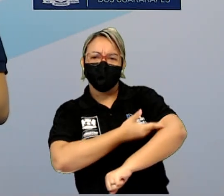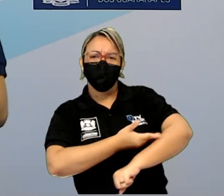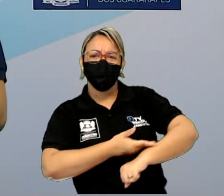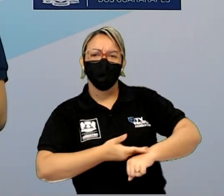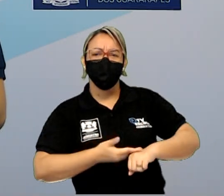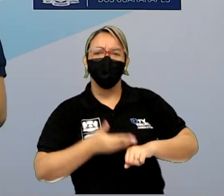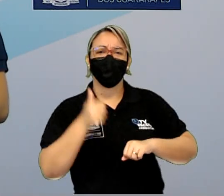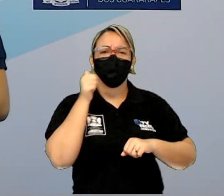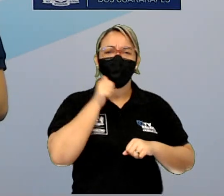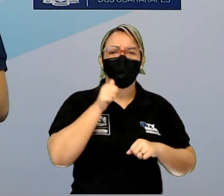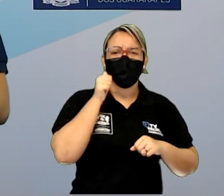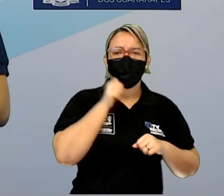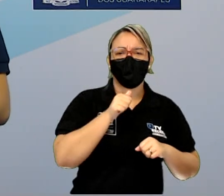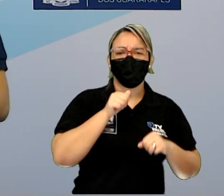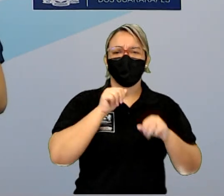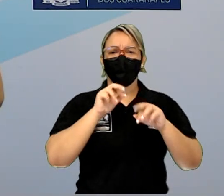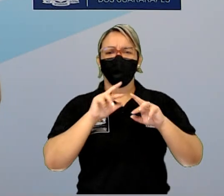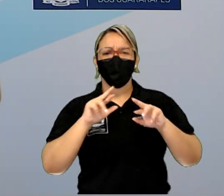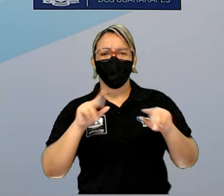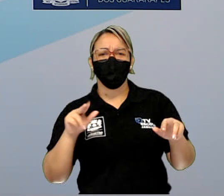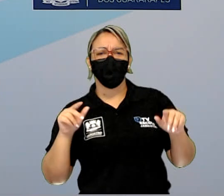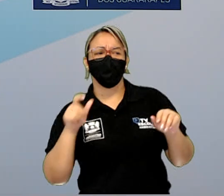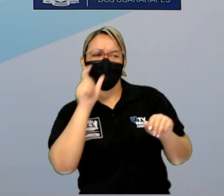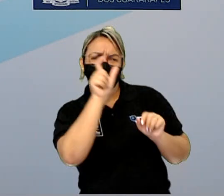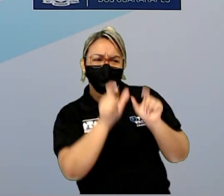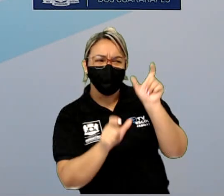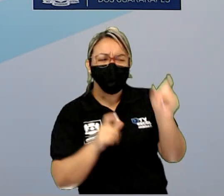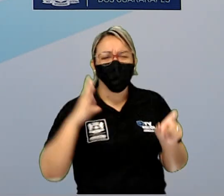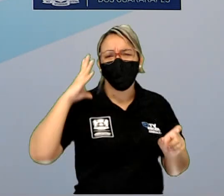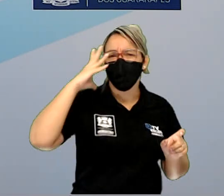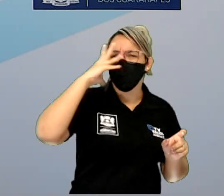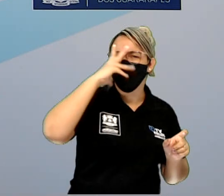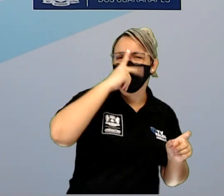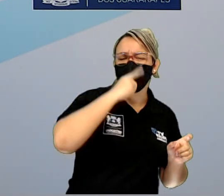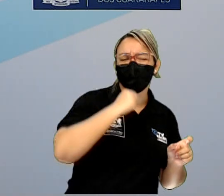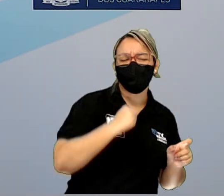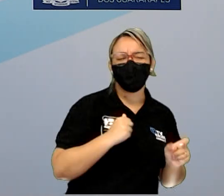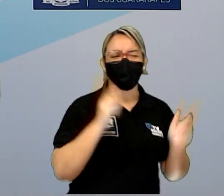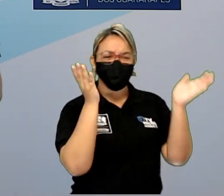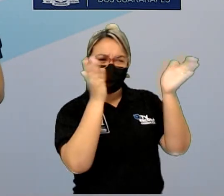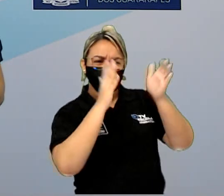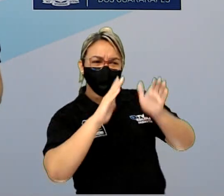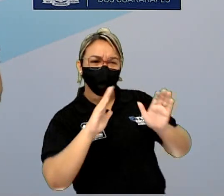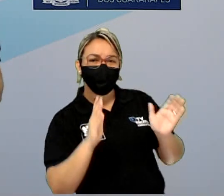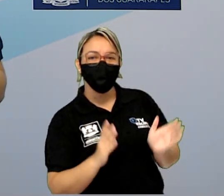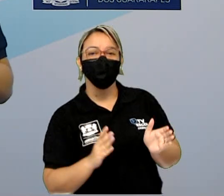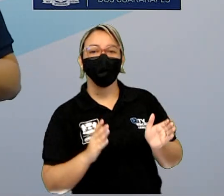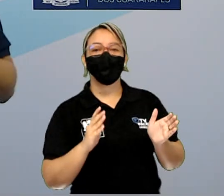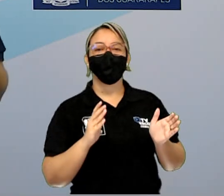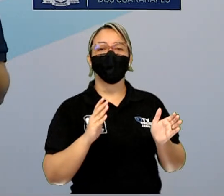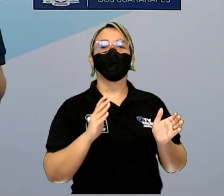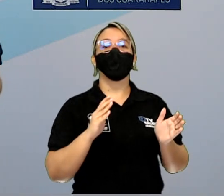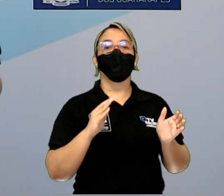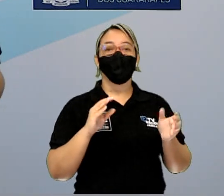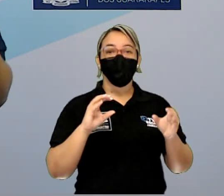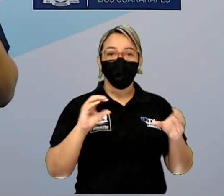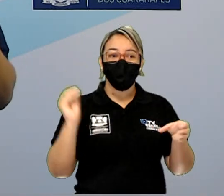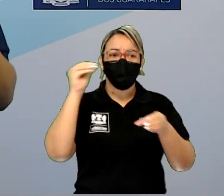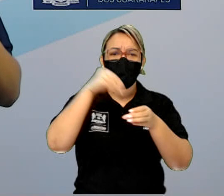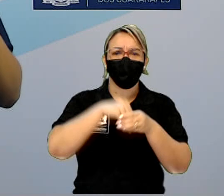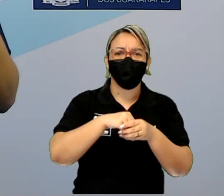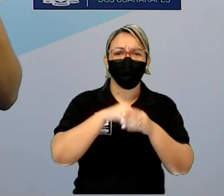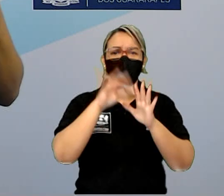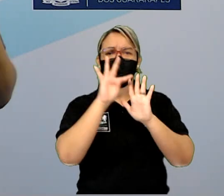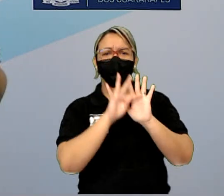da mocinha, da menina, sobretudo aquelas que são bonitas, delicadas, falando num contexto de